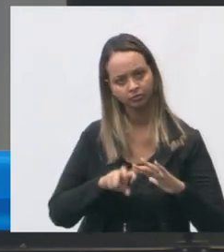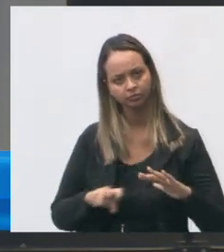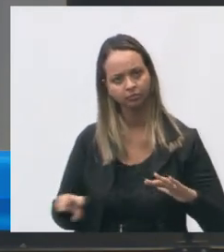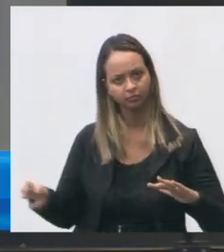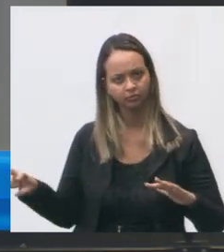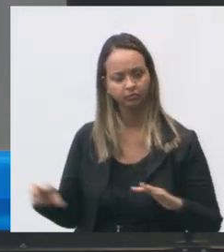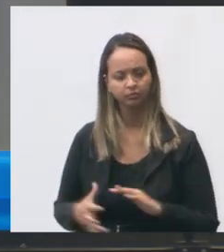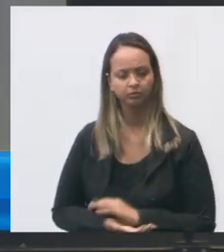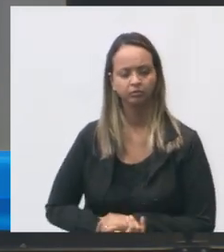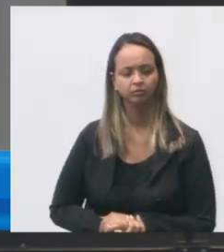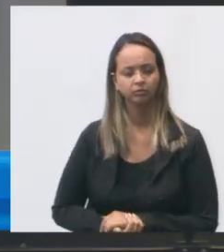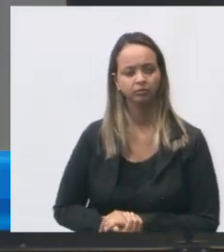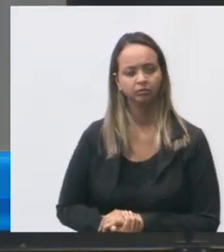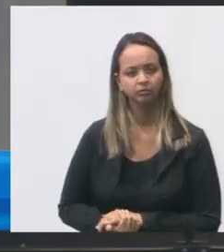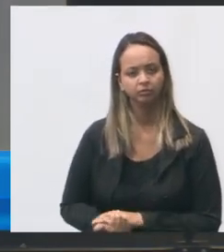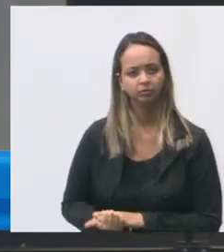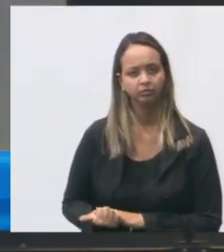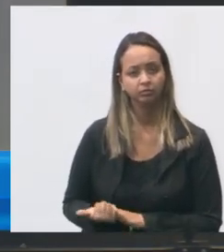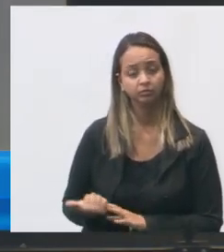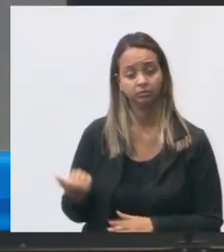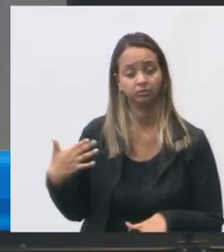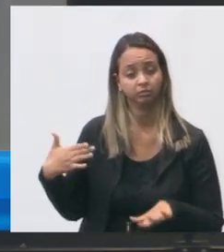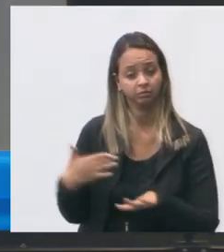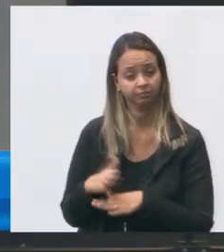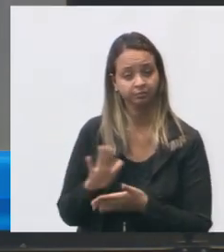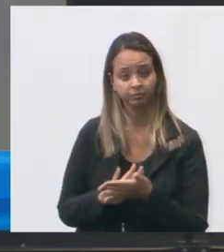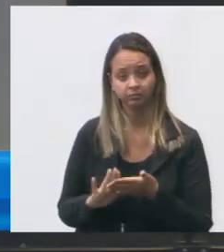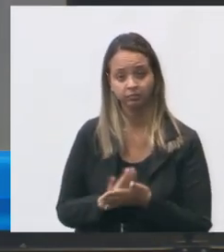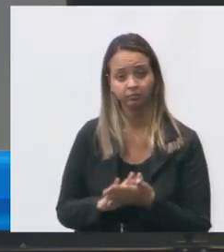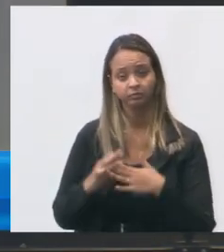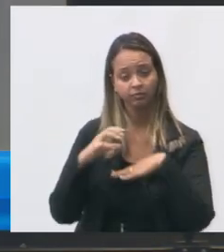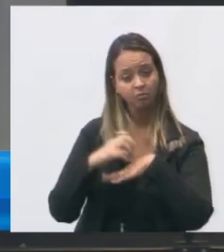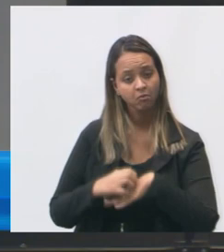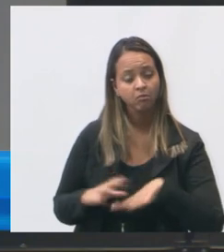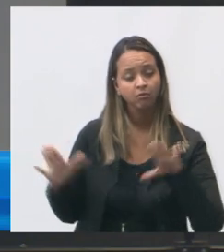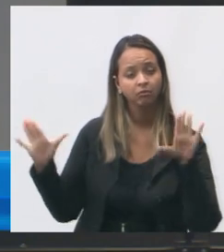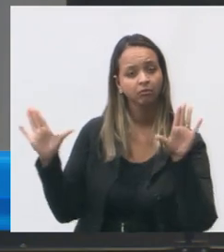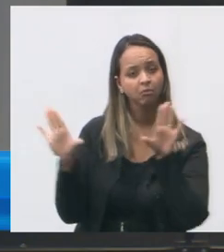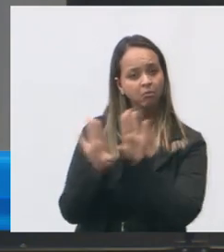então é toda a área desocupada os elevadores fechados